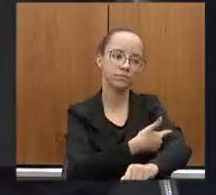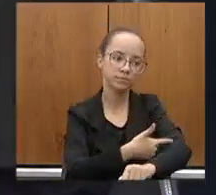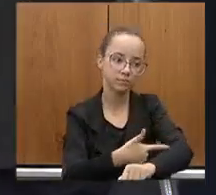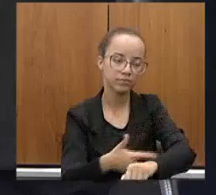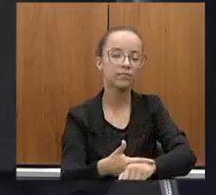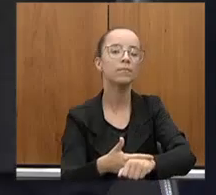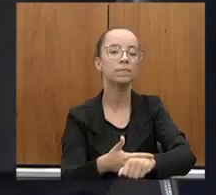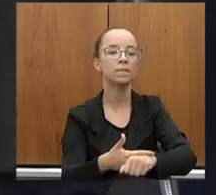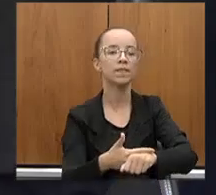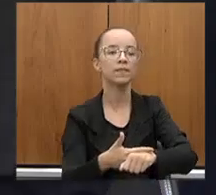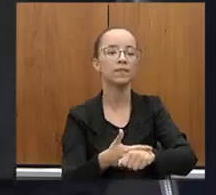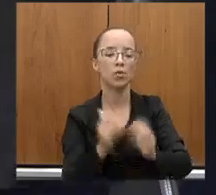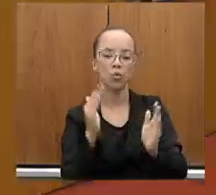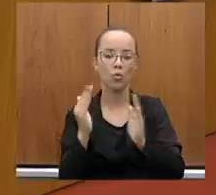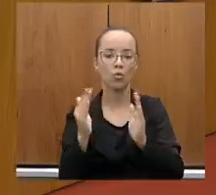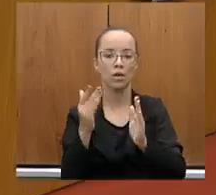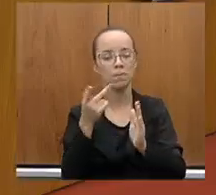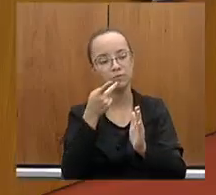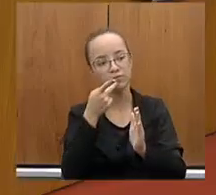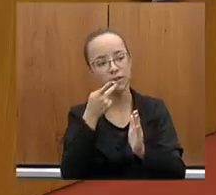cedeu um tempo a mais de fala.